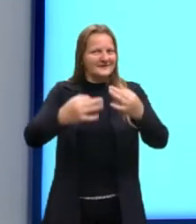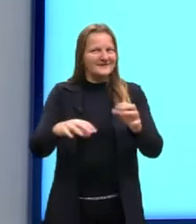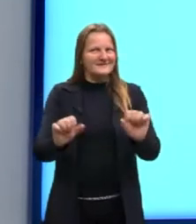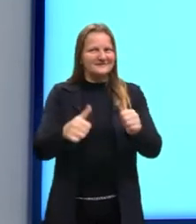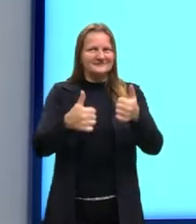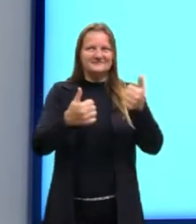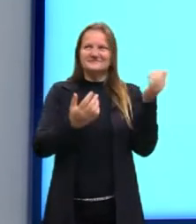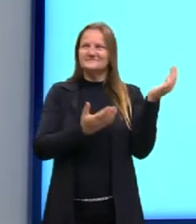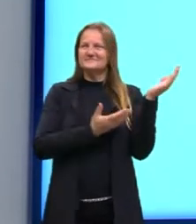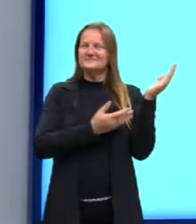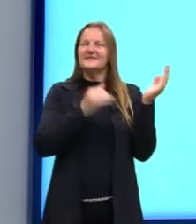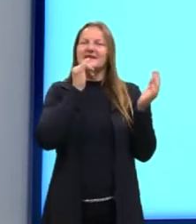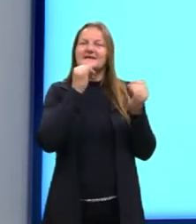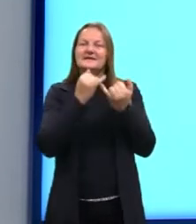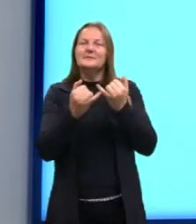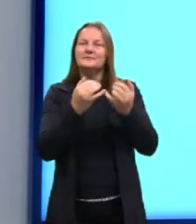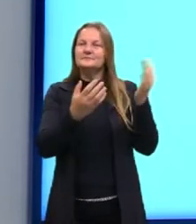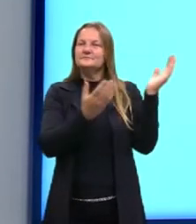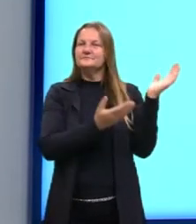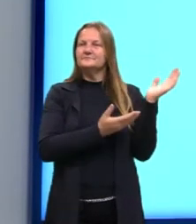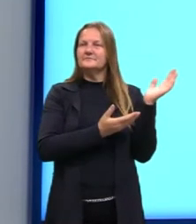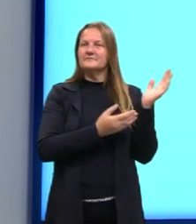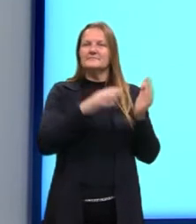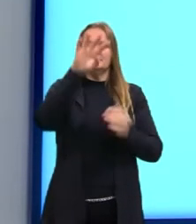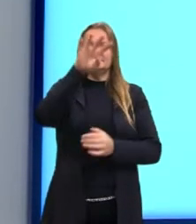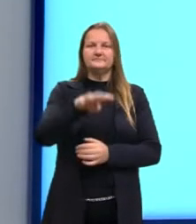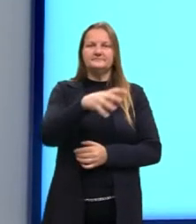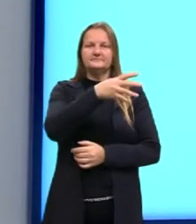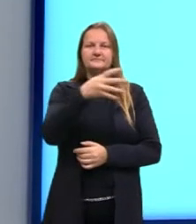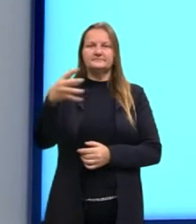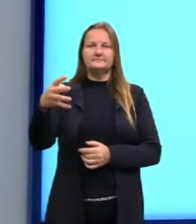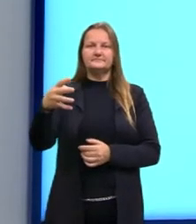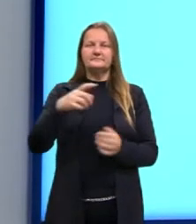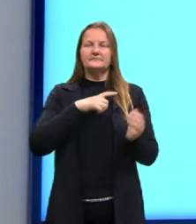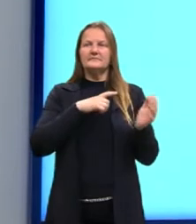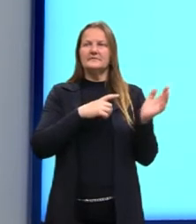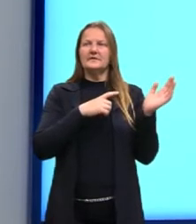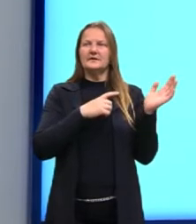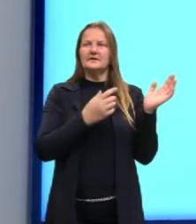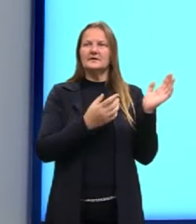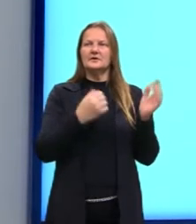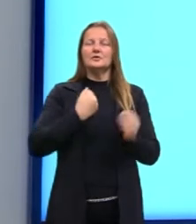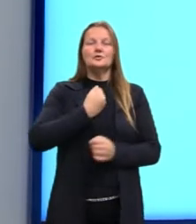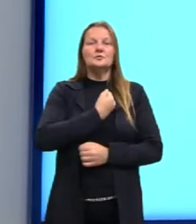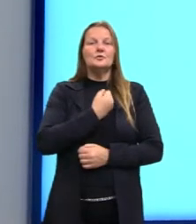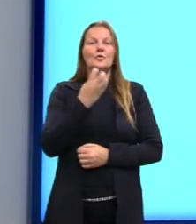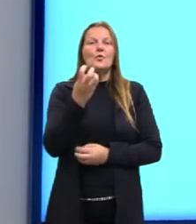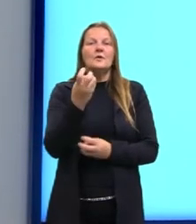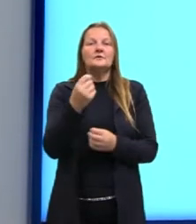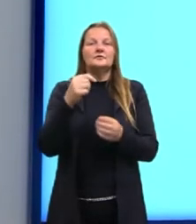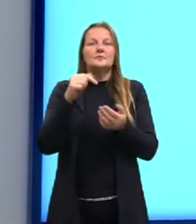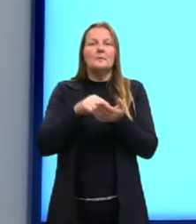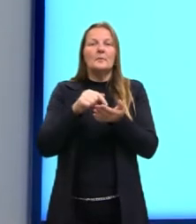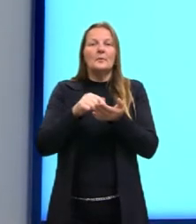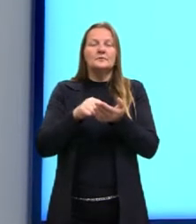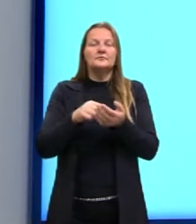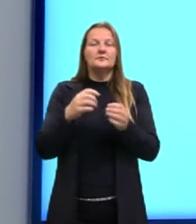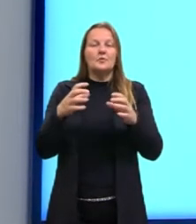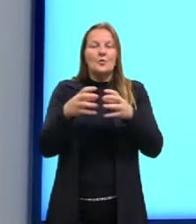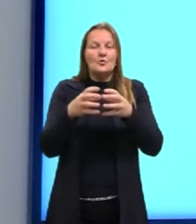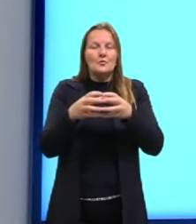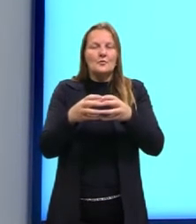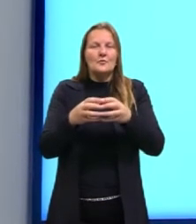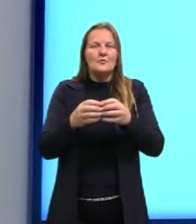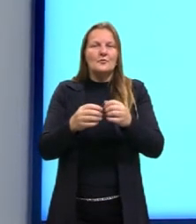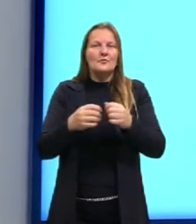Eu trouxe um exemplo, então, nós temos a tabela, ela apresenta, então, o número de pontos feitos por uma equipe